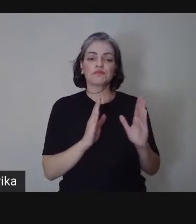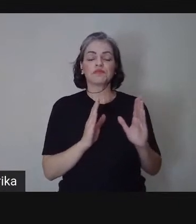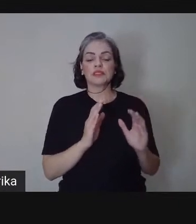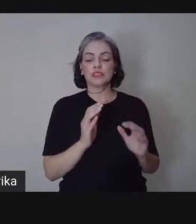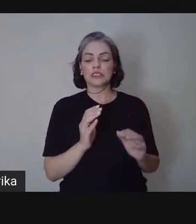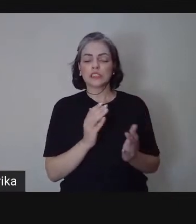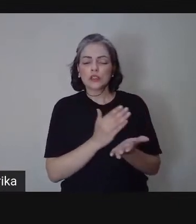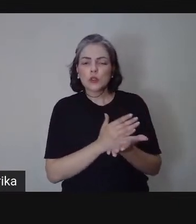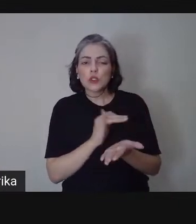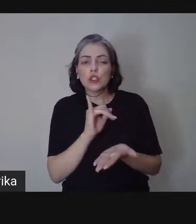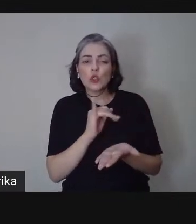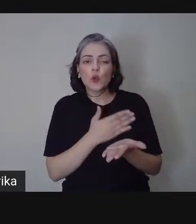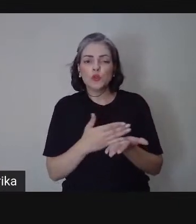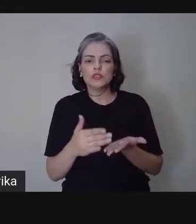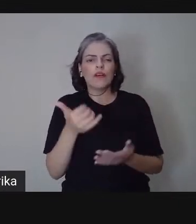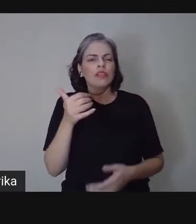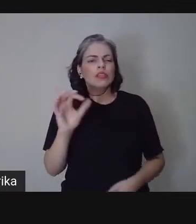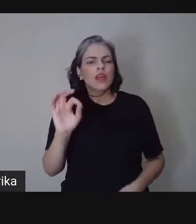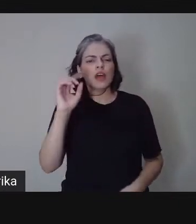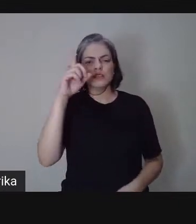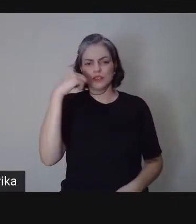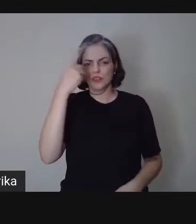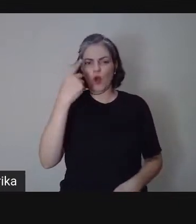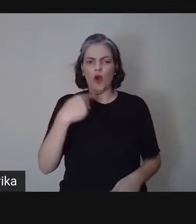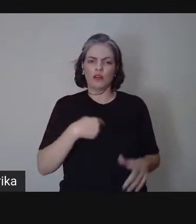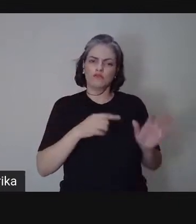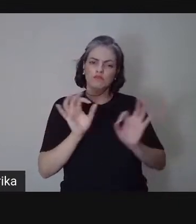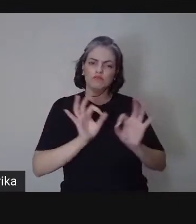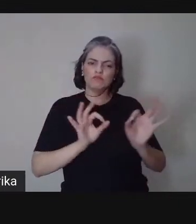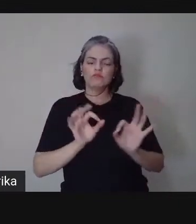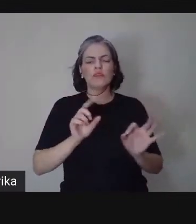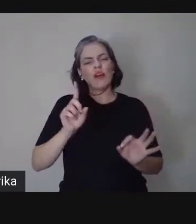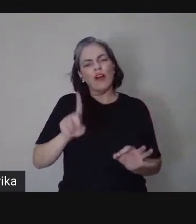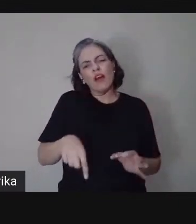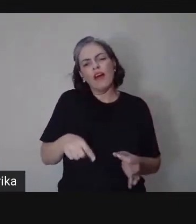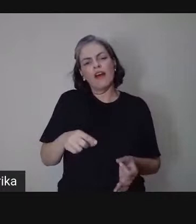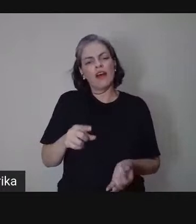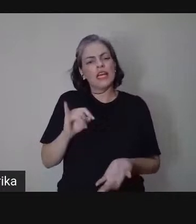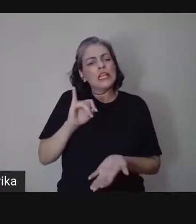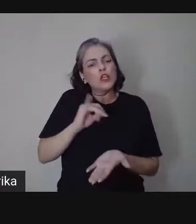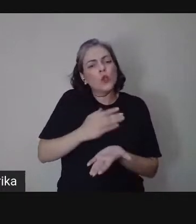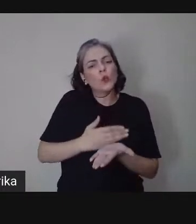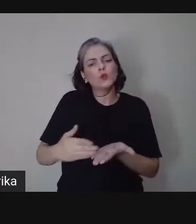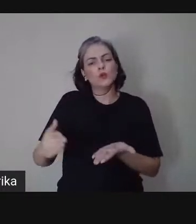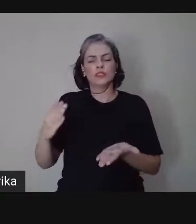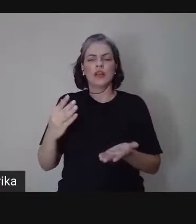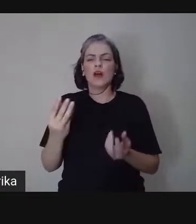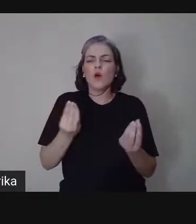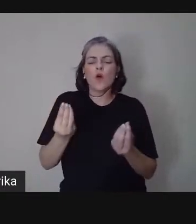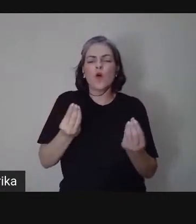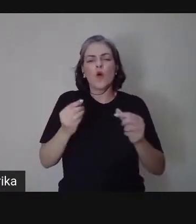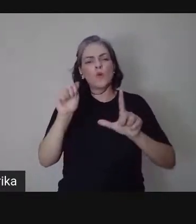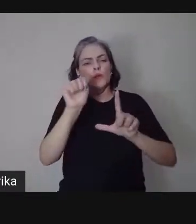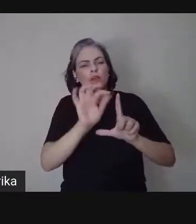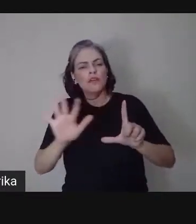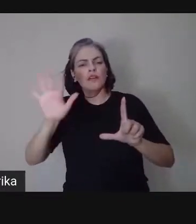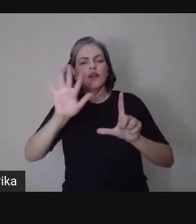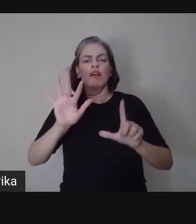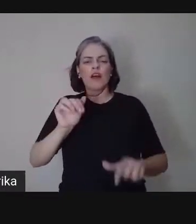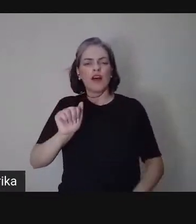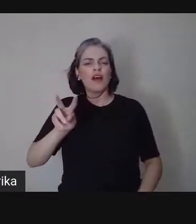horas, então é a introdução nesse mundo do AVA, para quem nunca